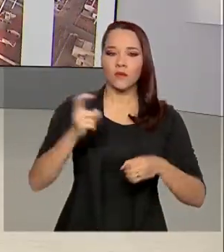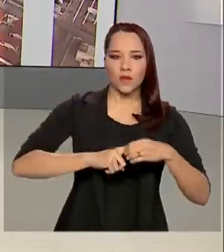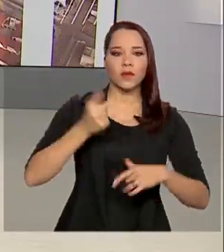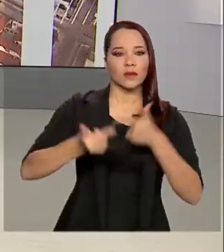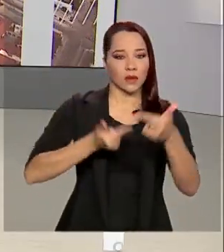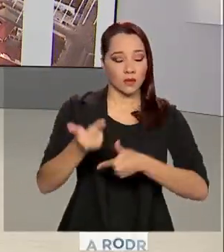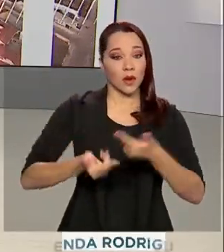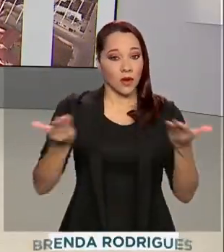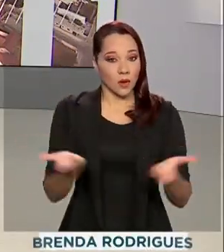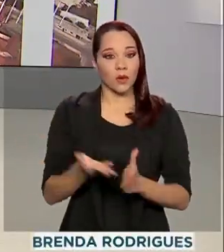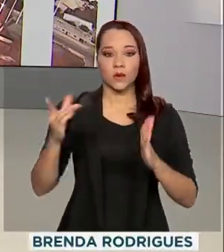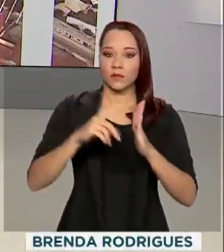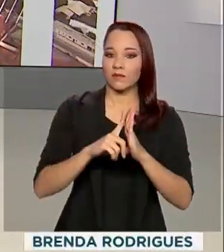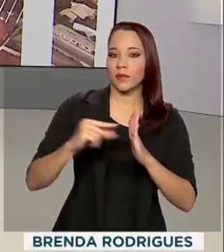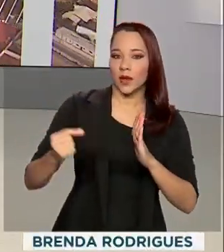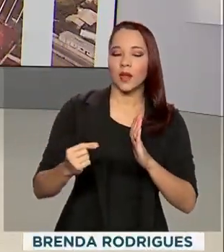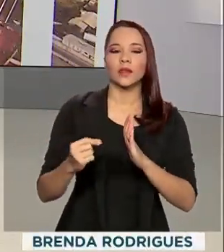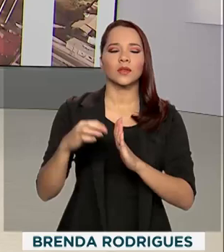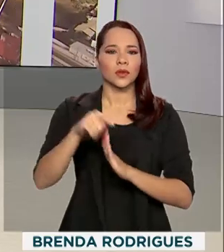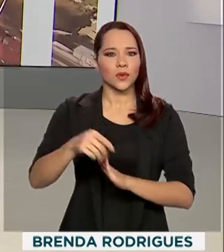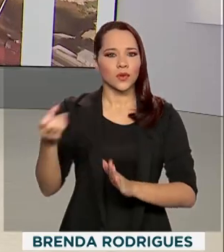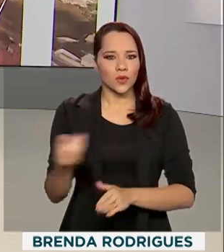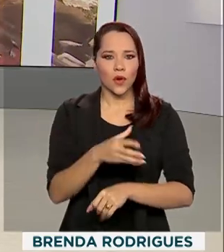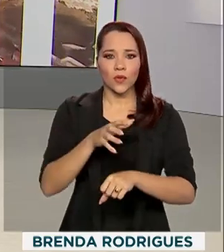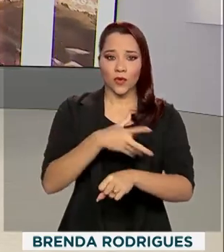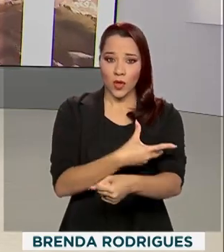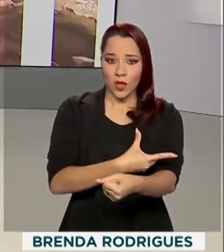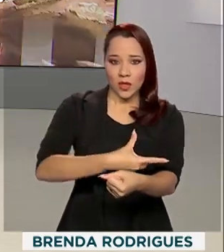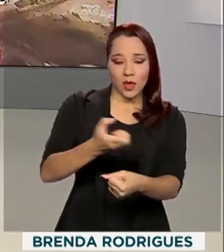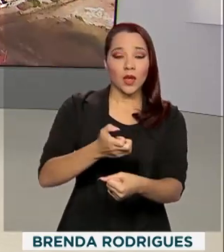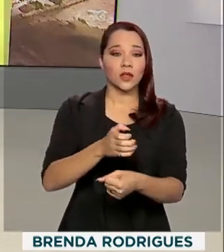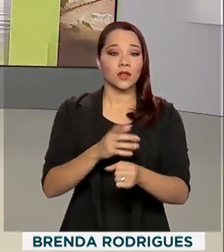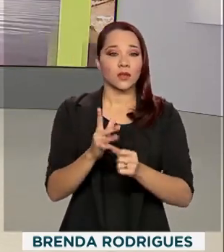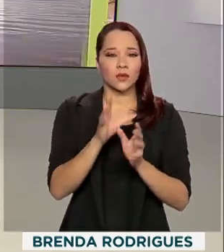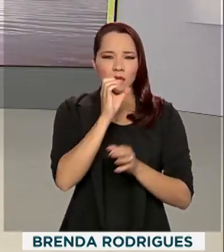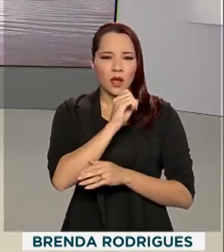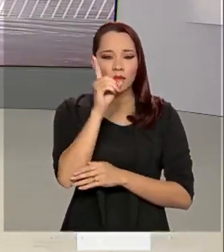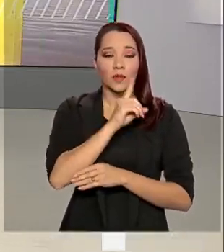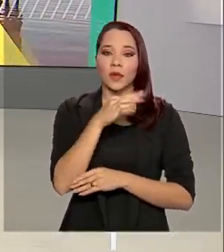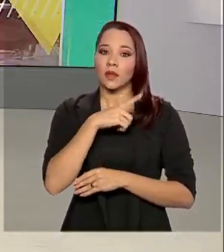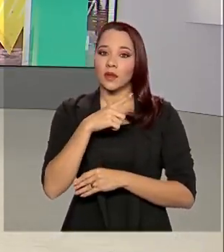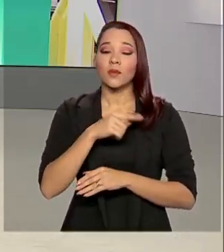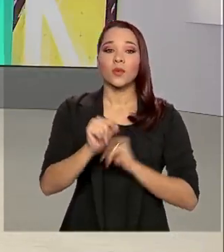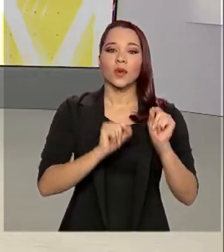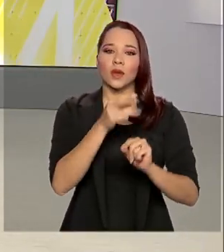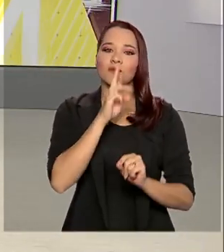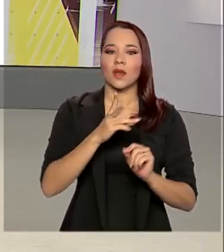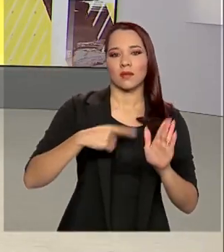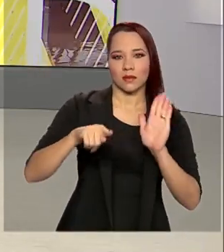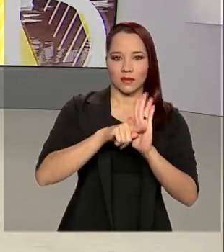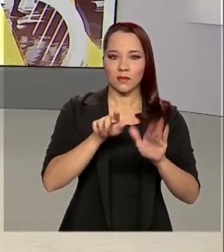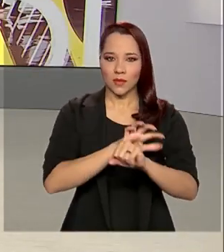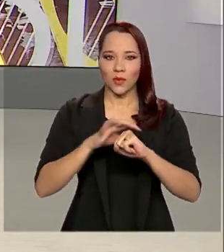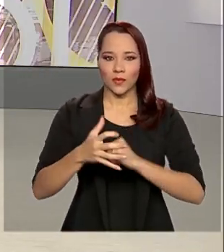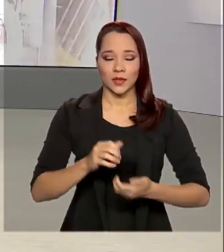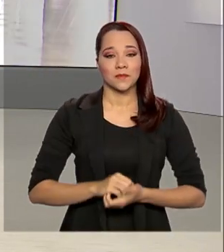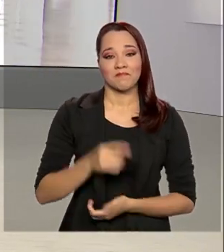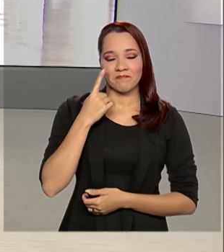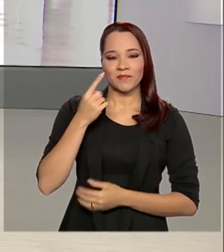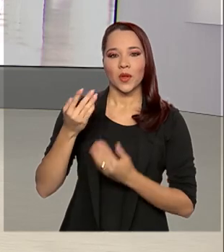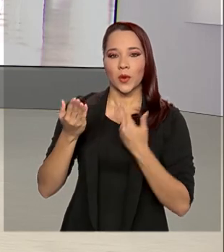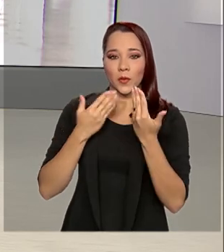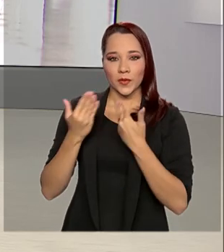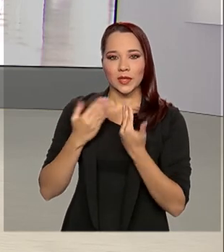volta a trabalhar hoje no Palácio do Planalto. Um novo teste no fim de semana deu negativo para a Covid-19. Vamos então